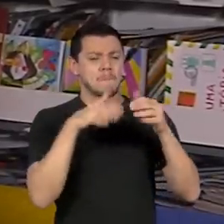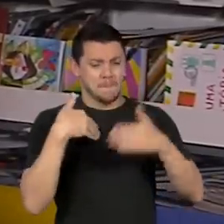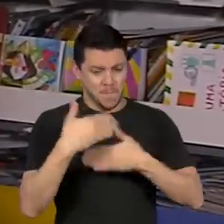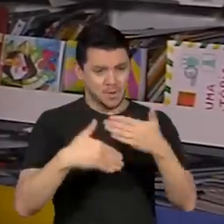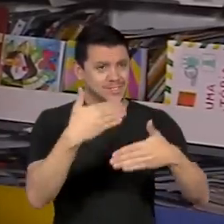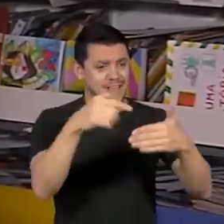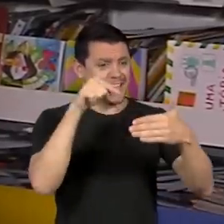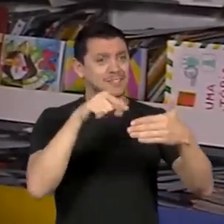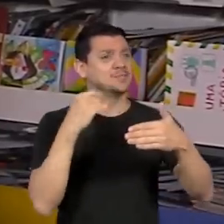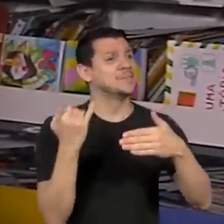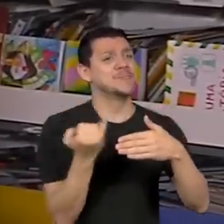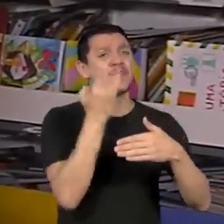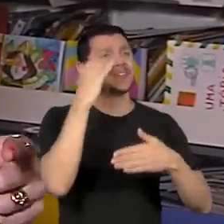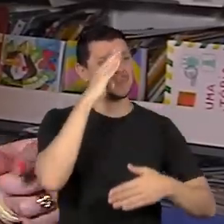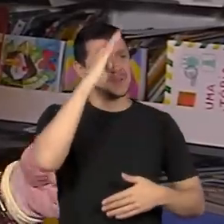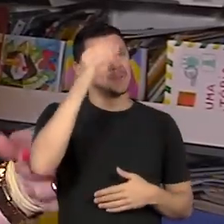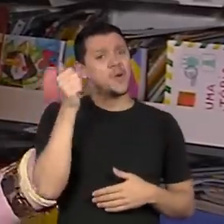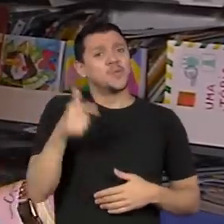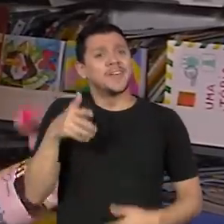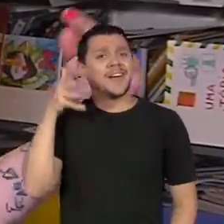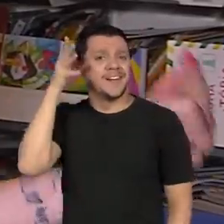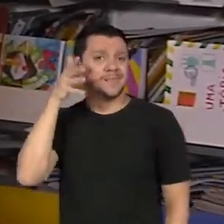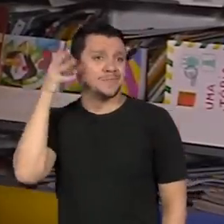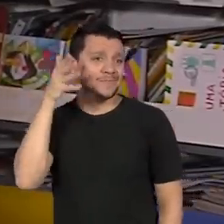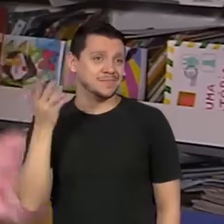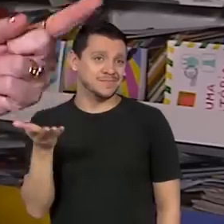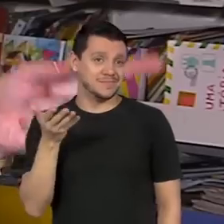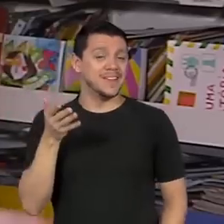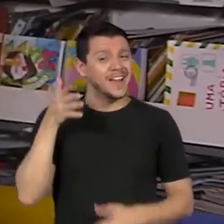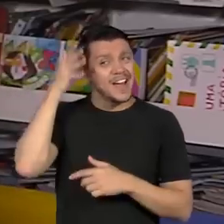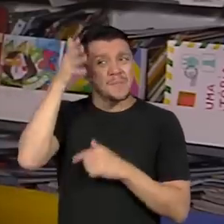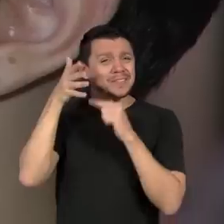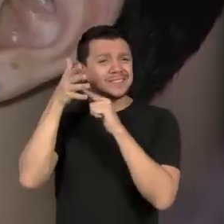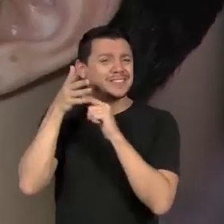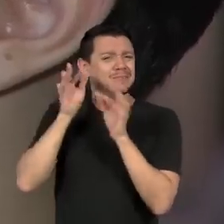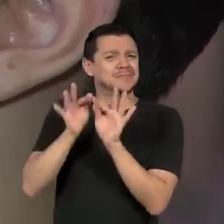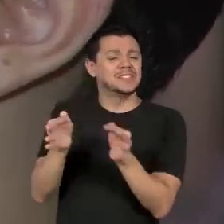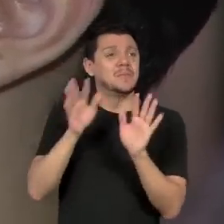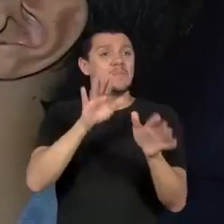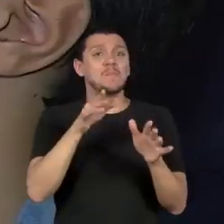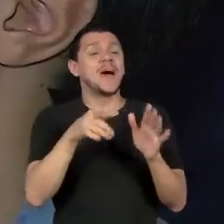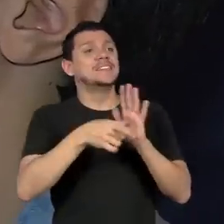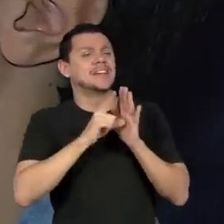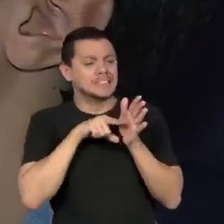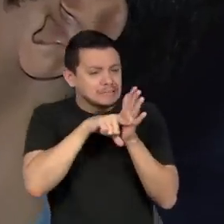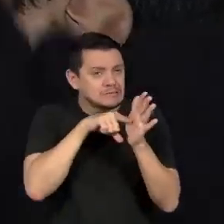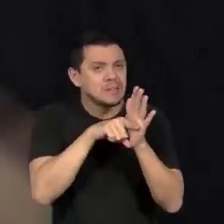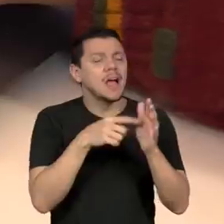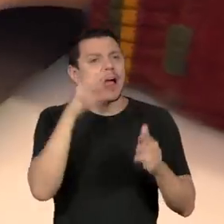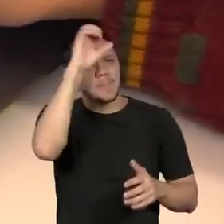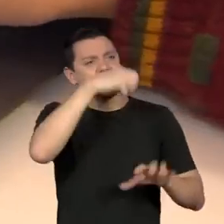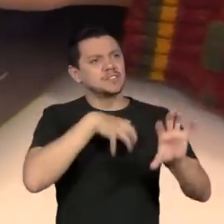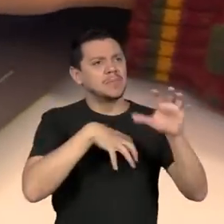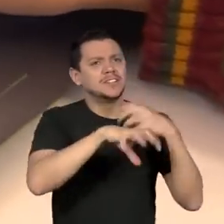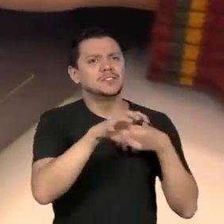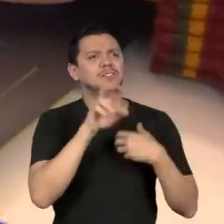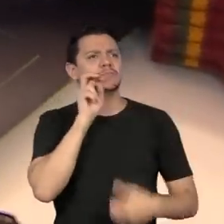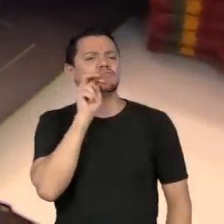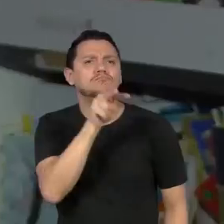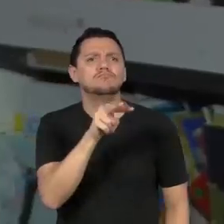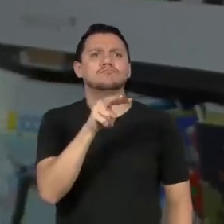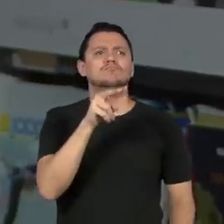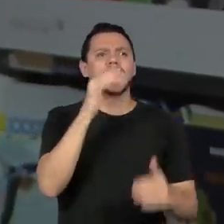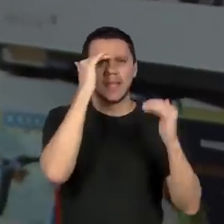do que a apresentação final, porque aprende valores de empatia, de olhar o outro, de respeitar, de aprender o que aquela